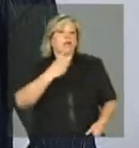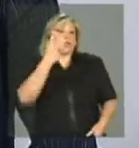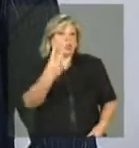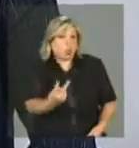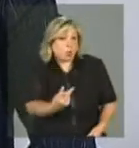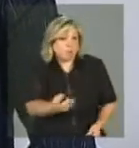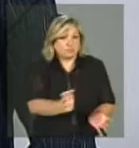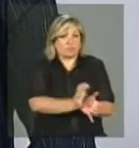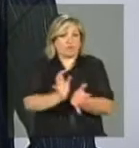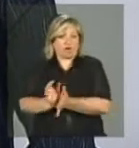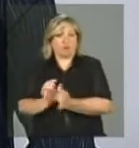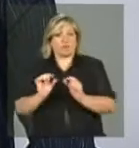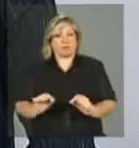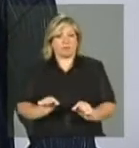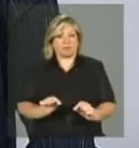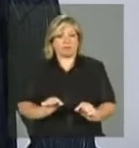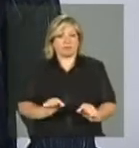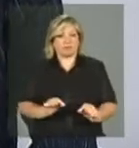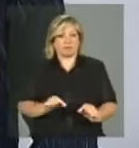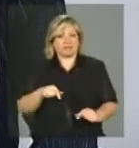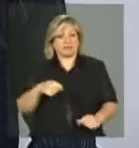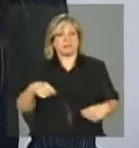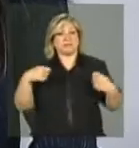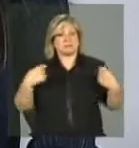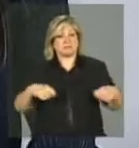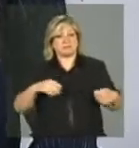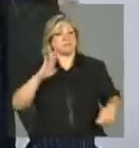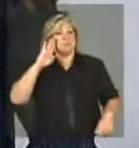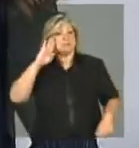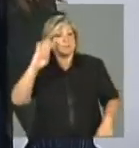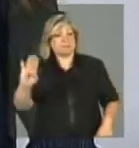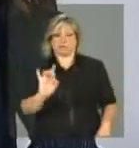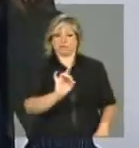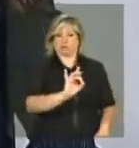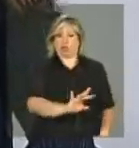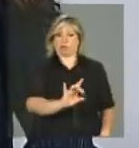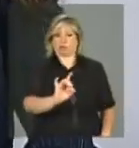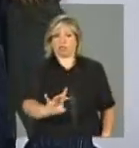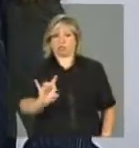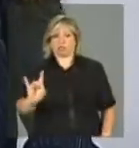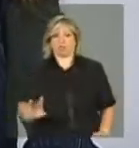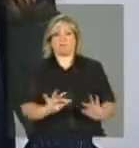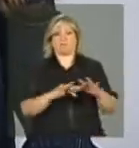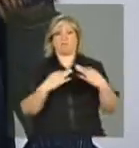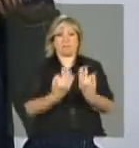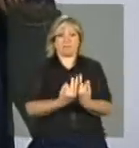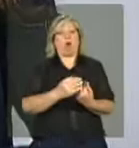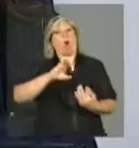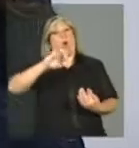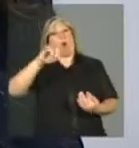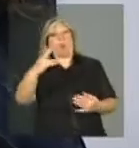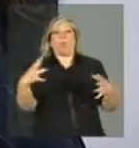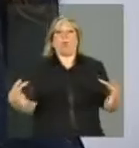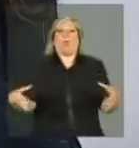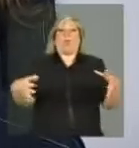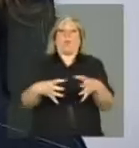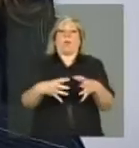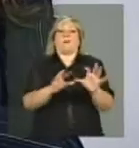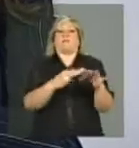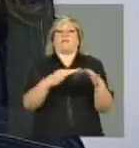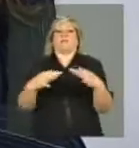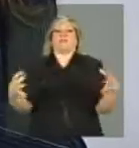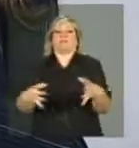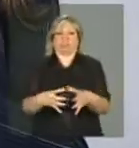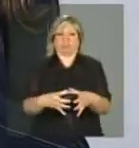pode ser particularizado, individual, por família, ou em grupo. Então, dependendo das